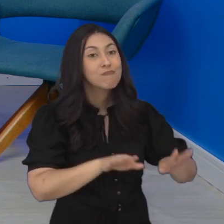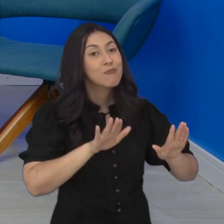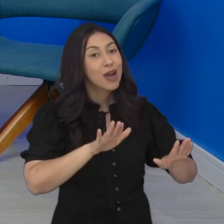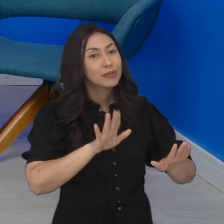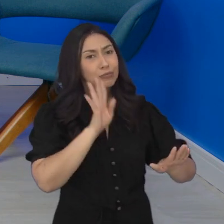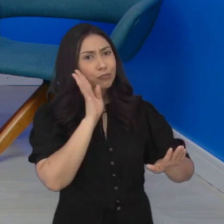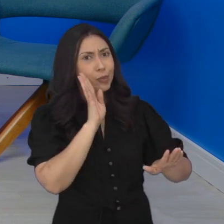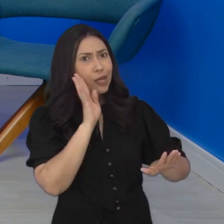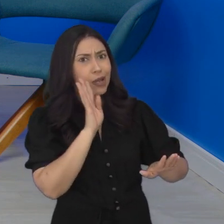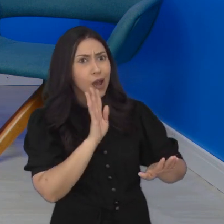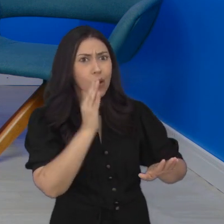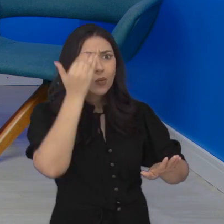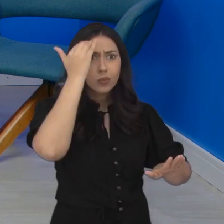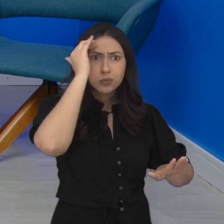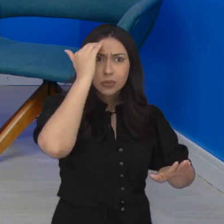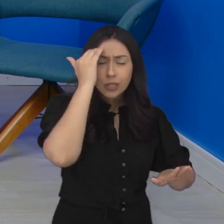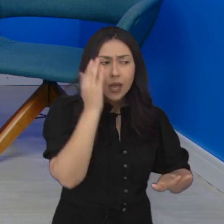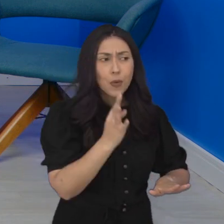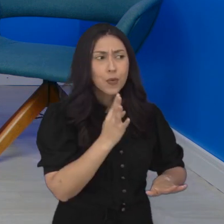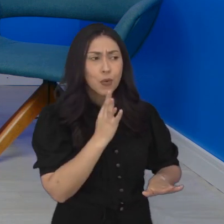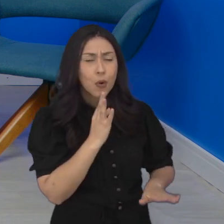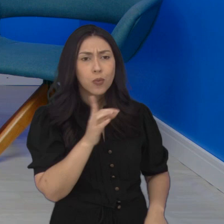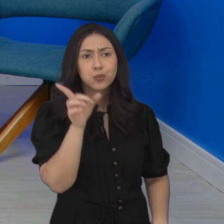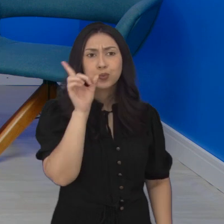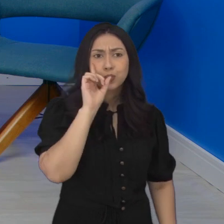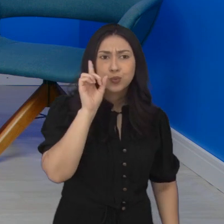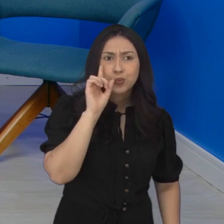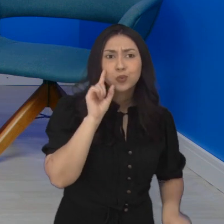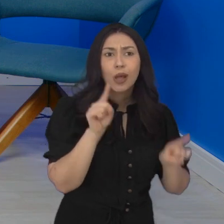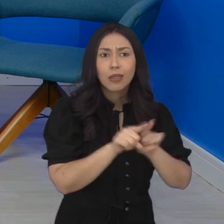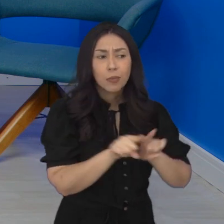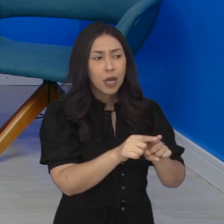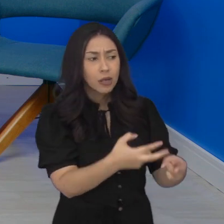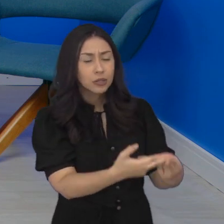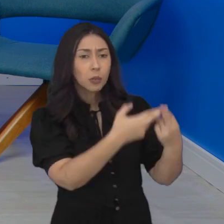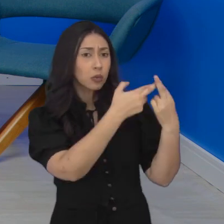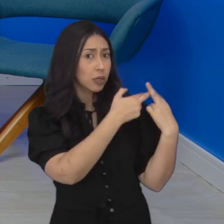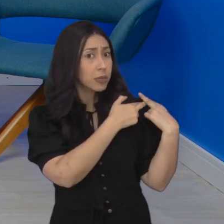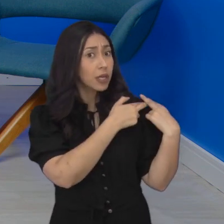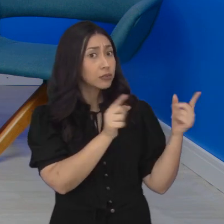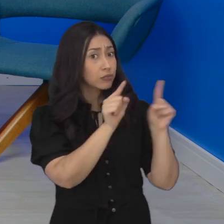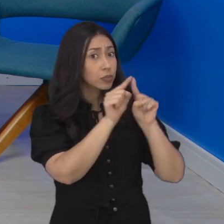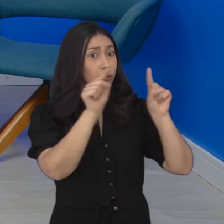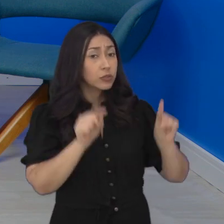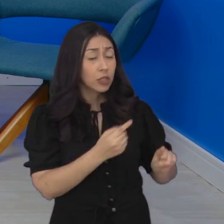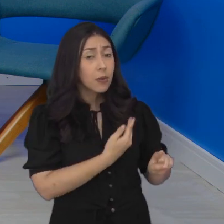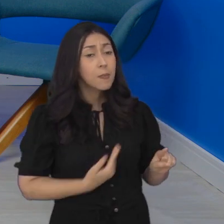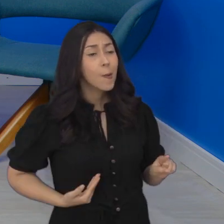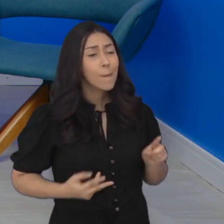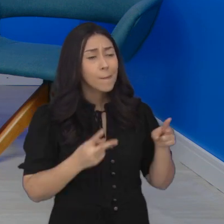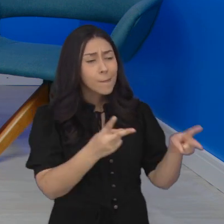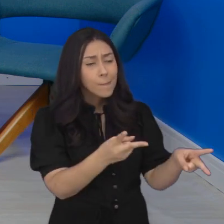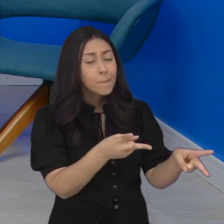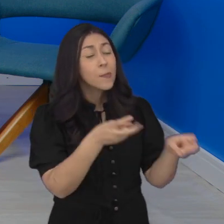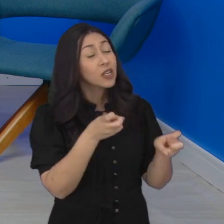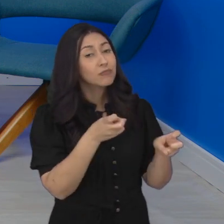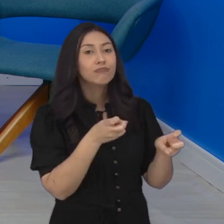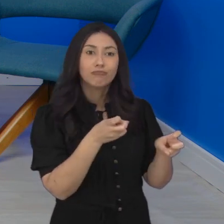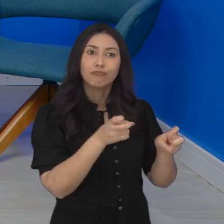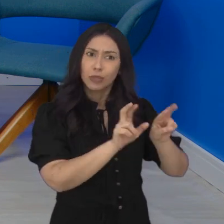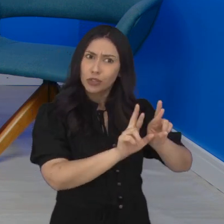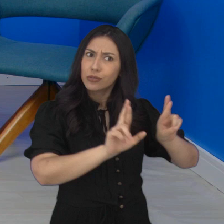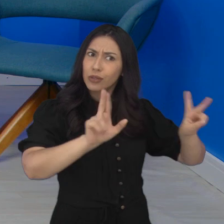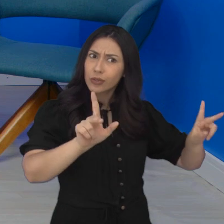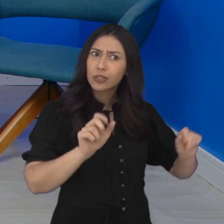interessante entender como funciona tanto a rotina quanto as obrigações, as atribuições de um funcionário público, para ver que essa relação,